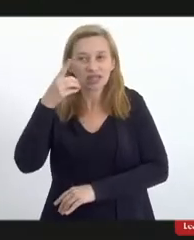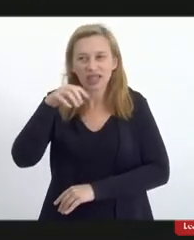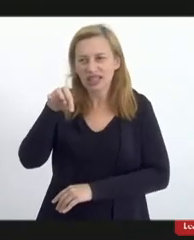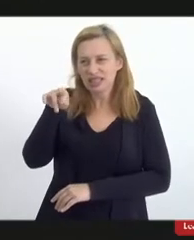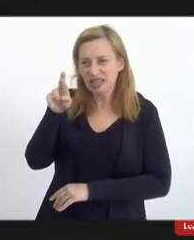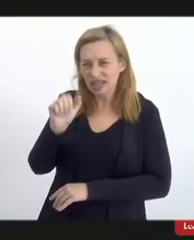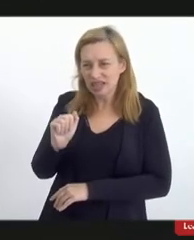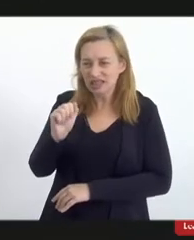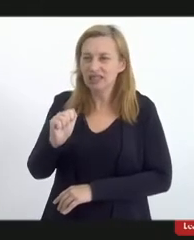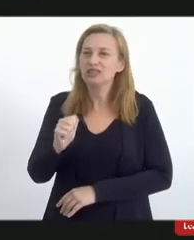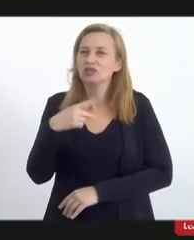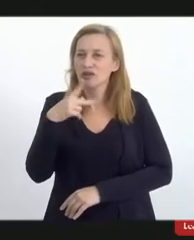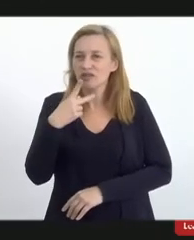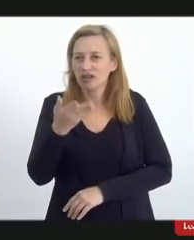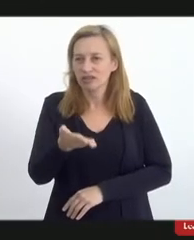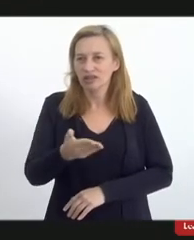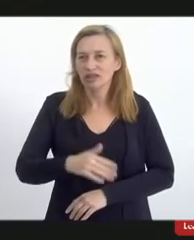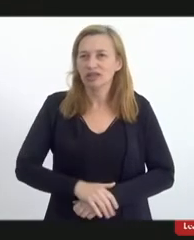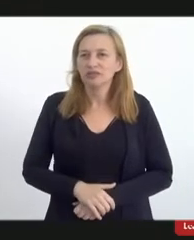suas considerações